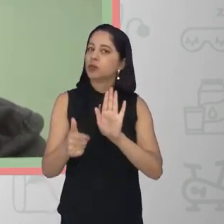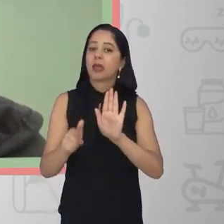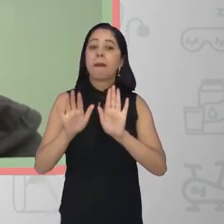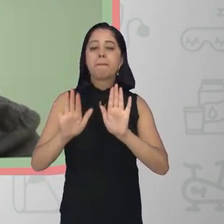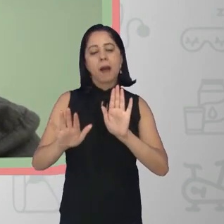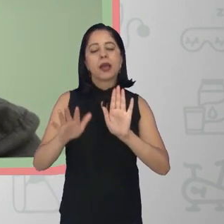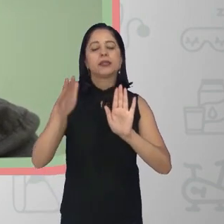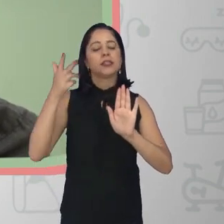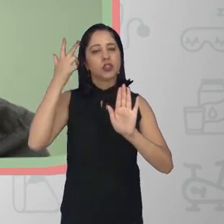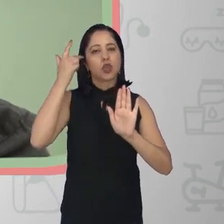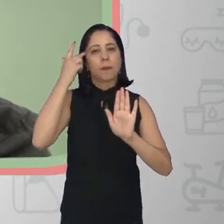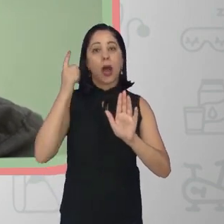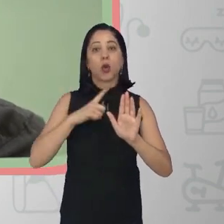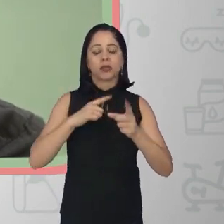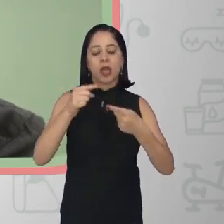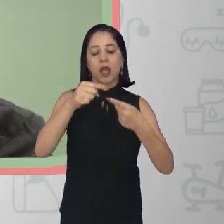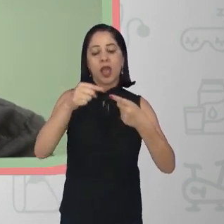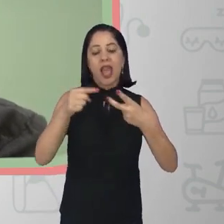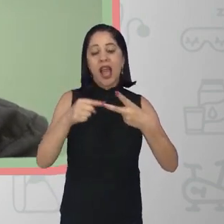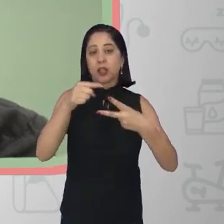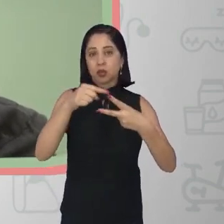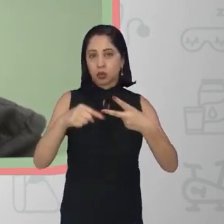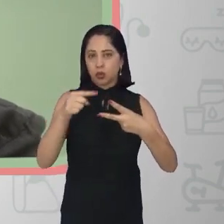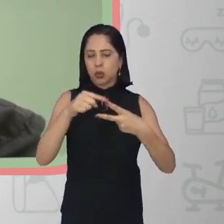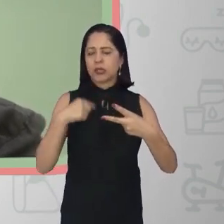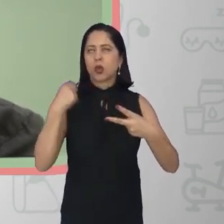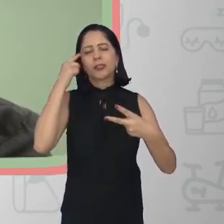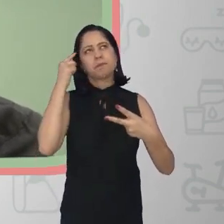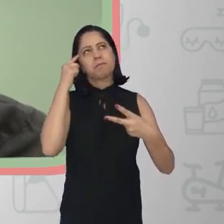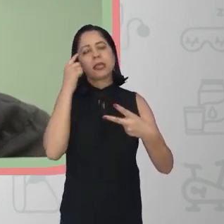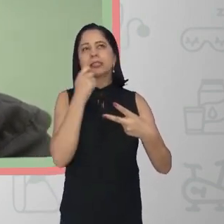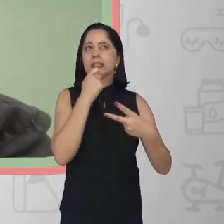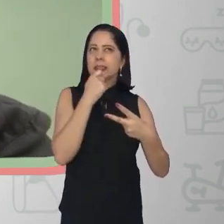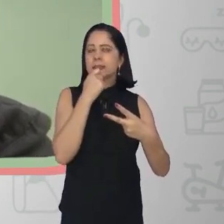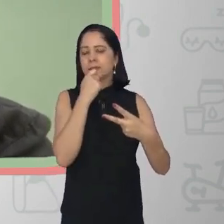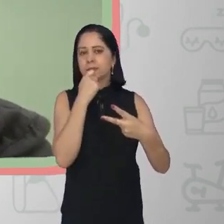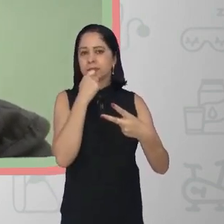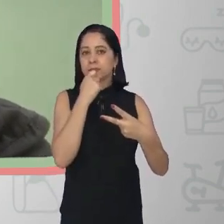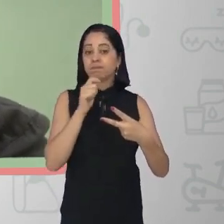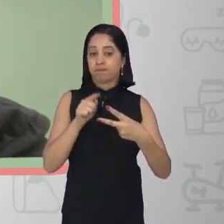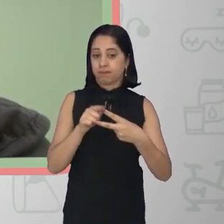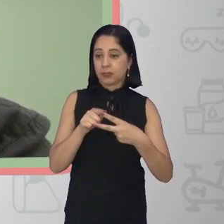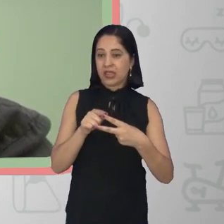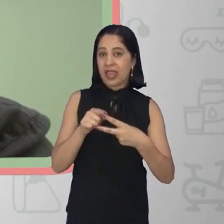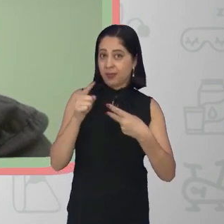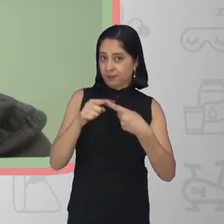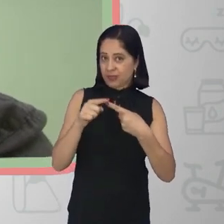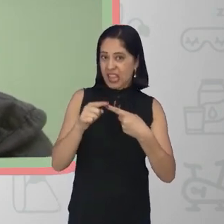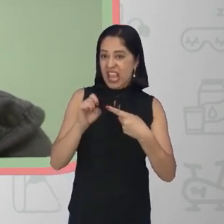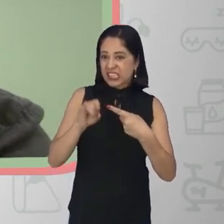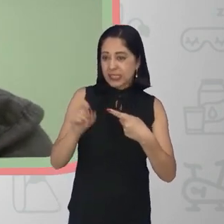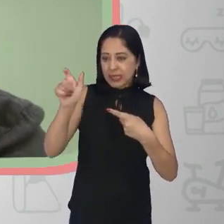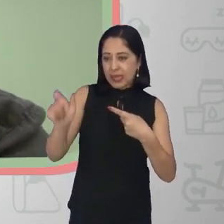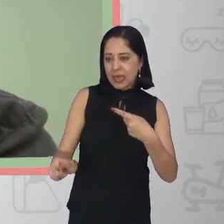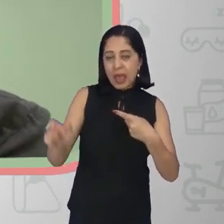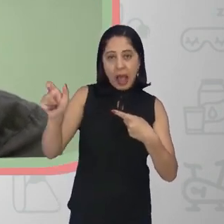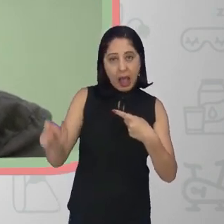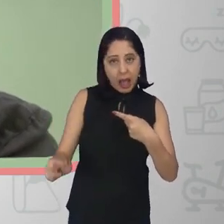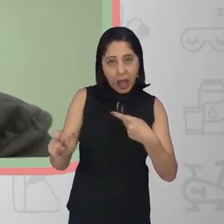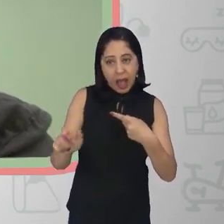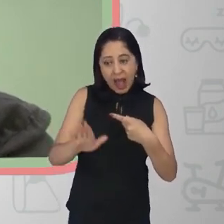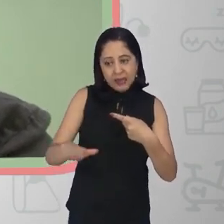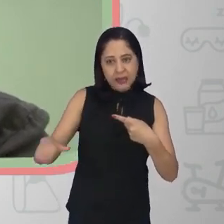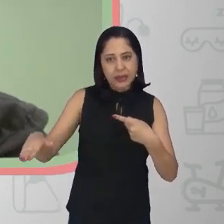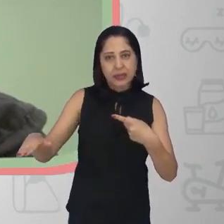geral, tem duas situações que faz a gente pensar num encaminhamento. Uma é quando o sinal e sintoma da